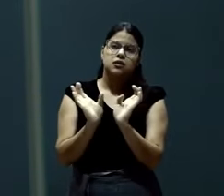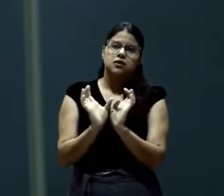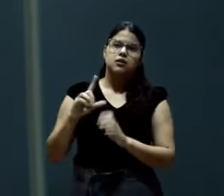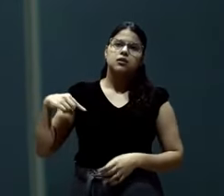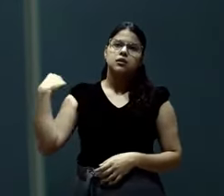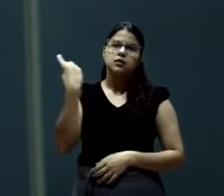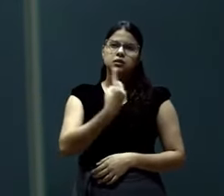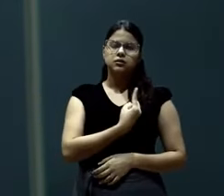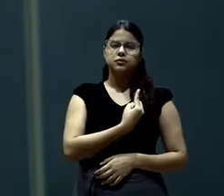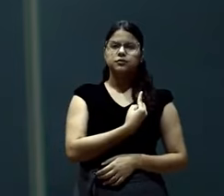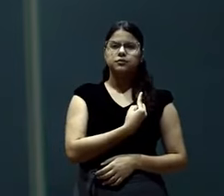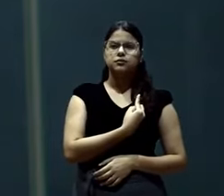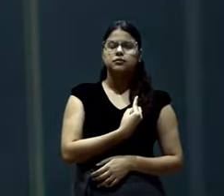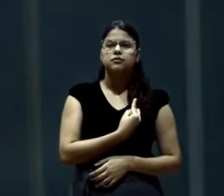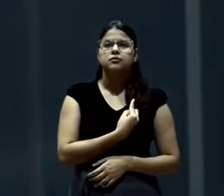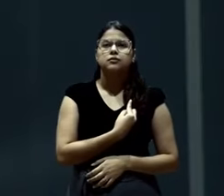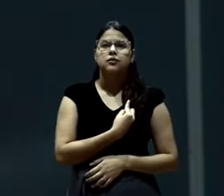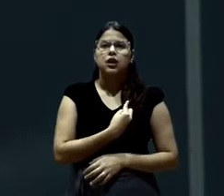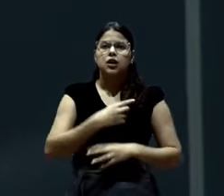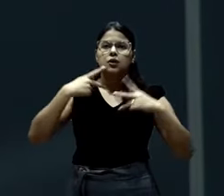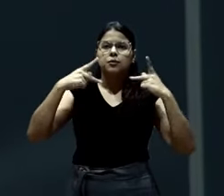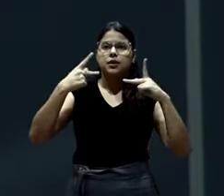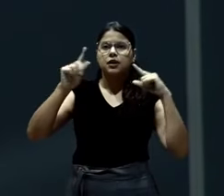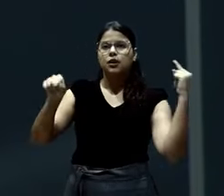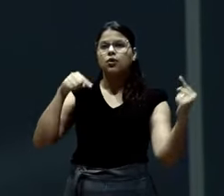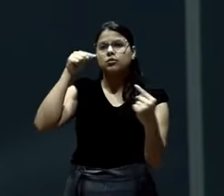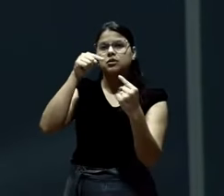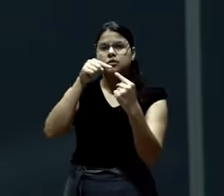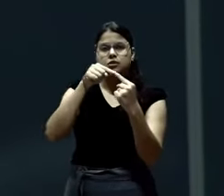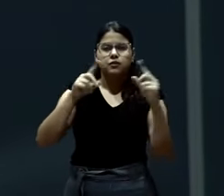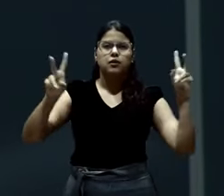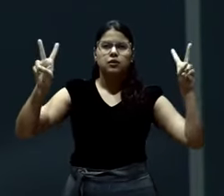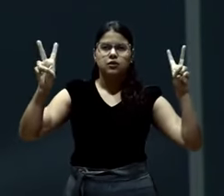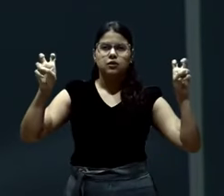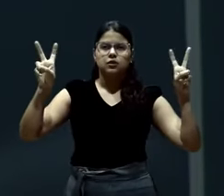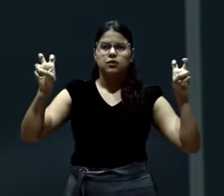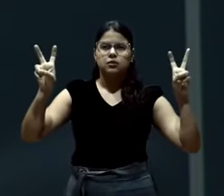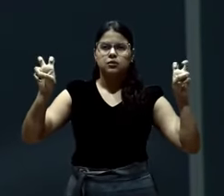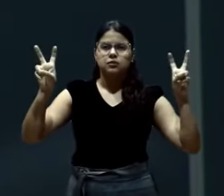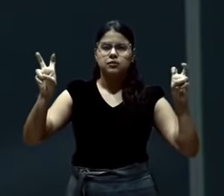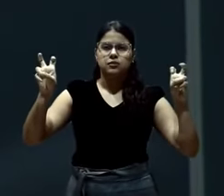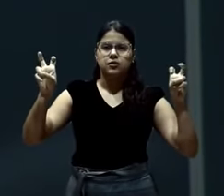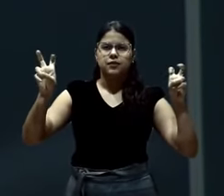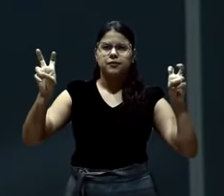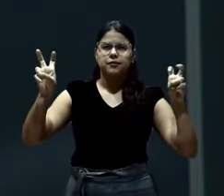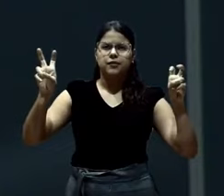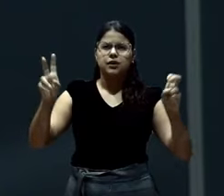mais objetivo no tema. E desse tema nós tiramos sub-temas.